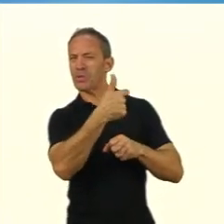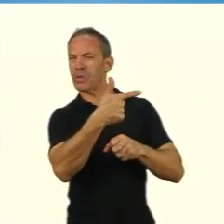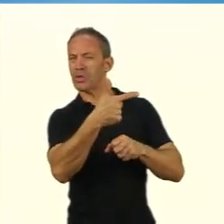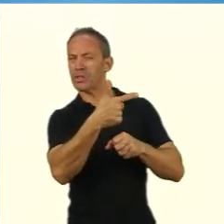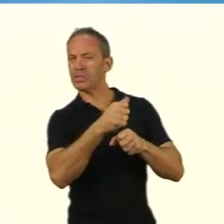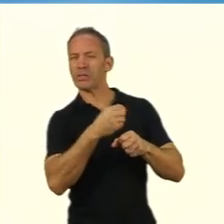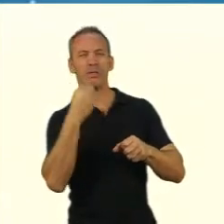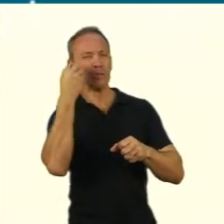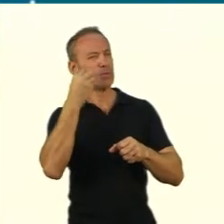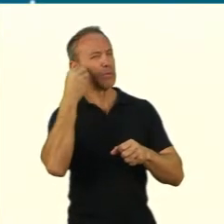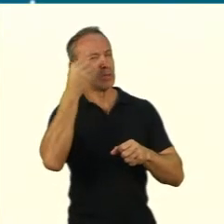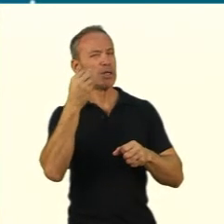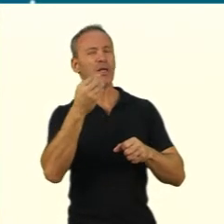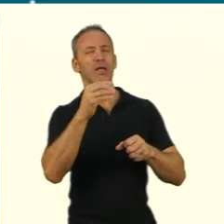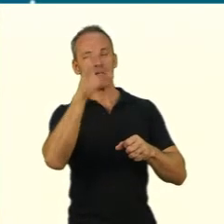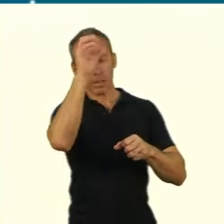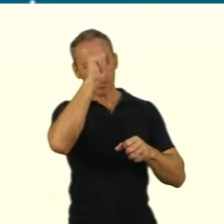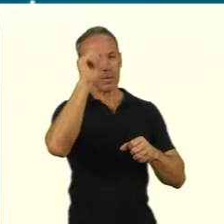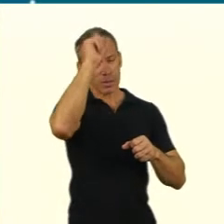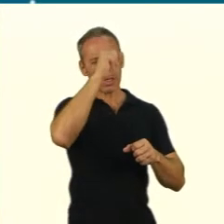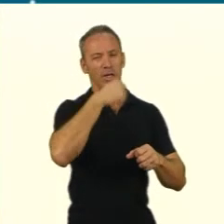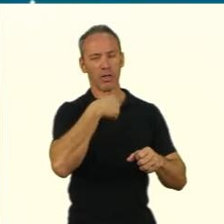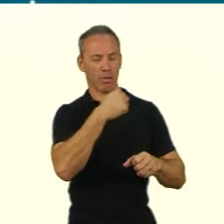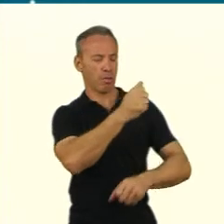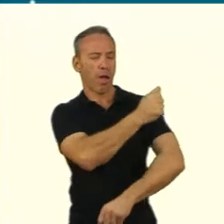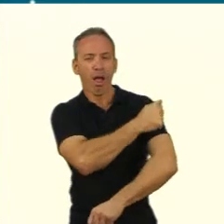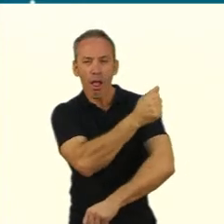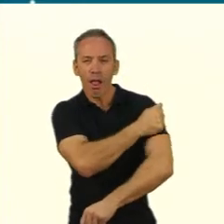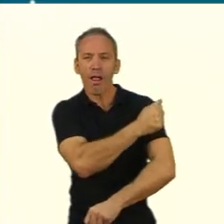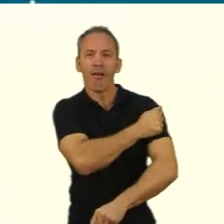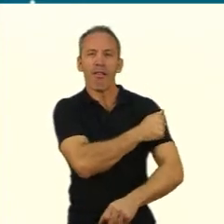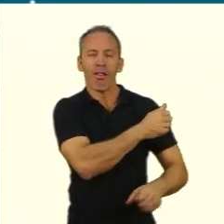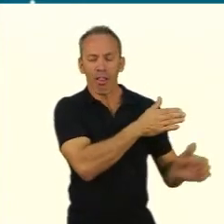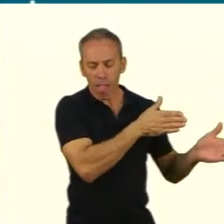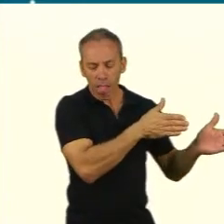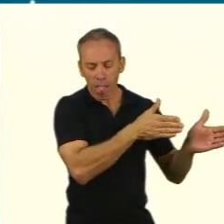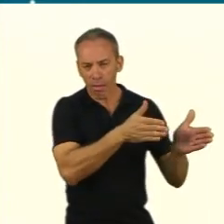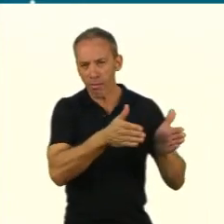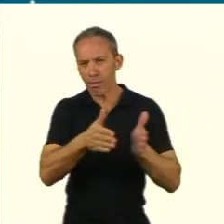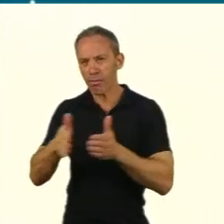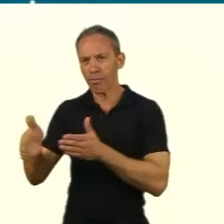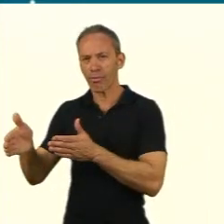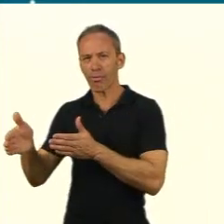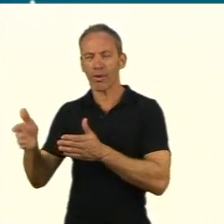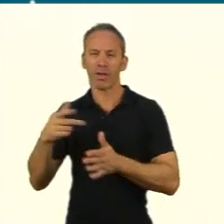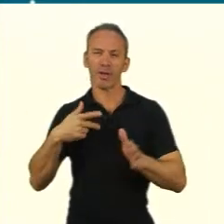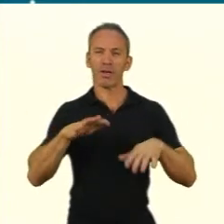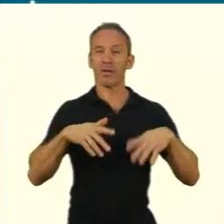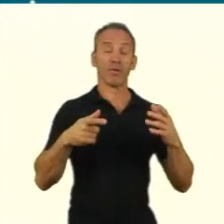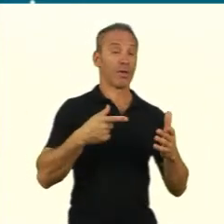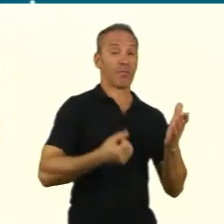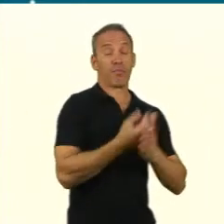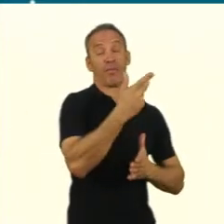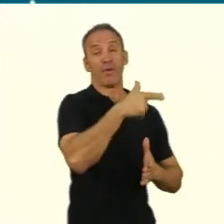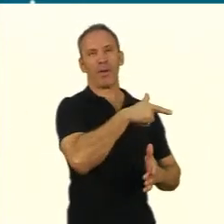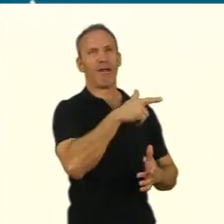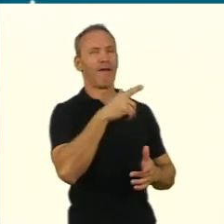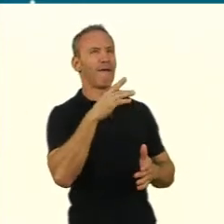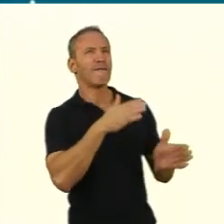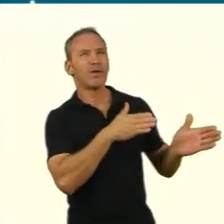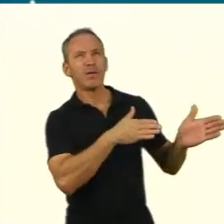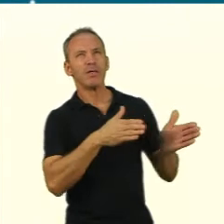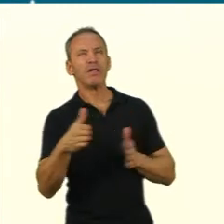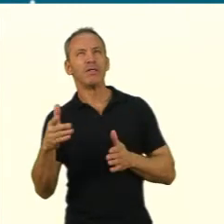Então, de onde e quando surgiram essas motivações para a investigação? É disso que nós vamos falar nessa